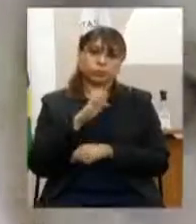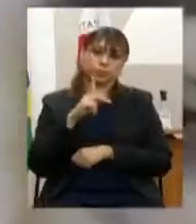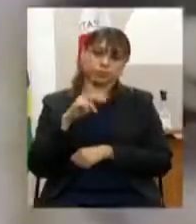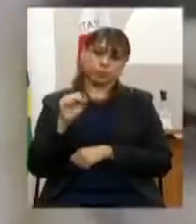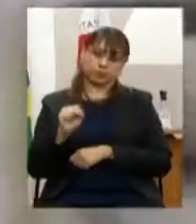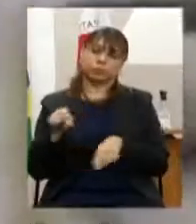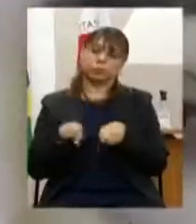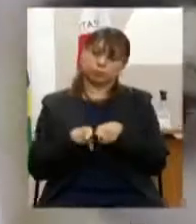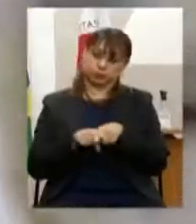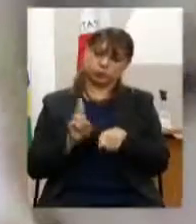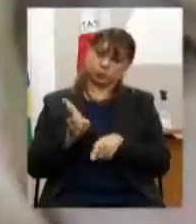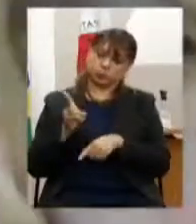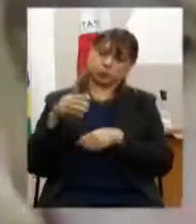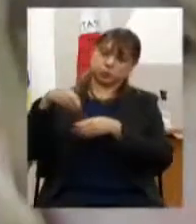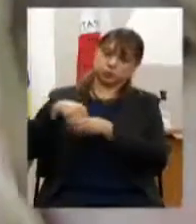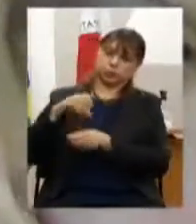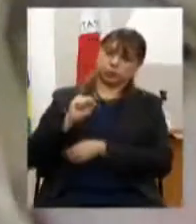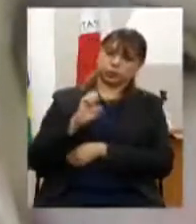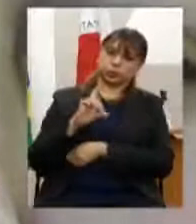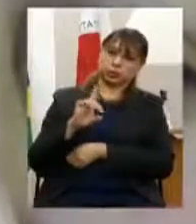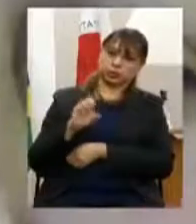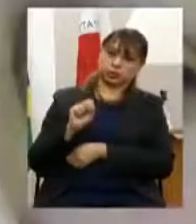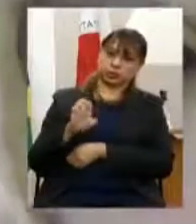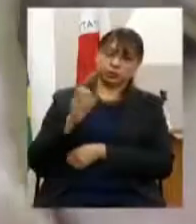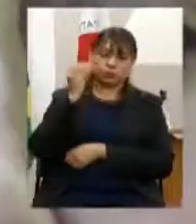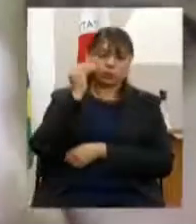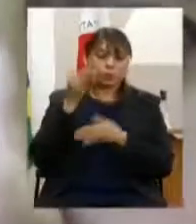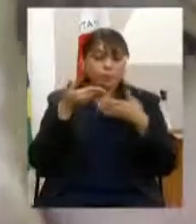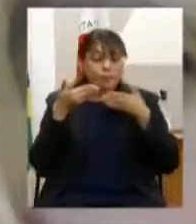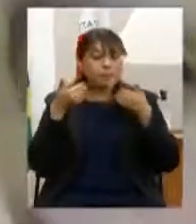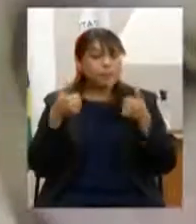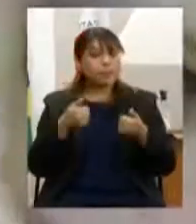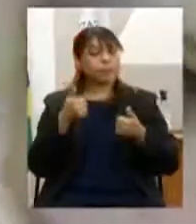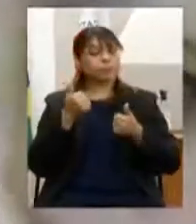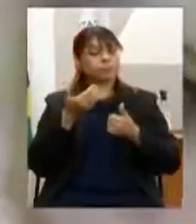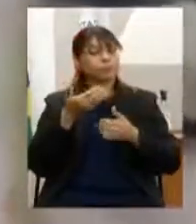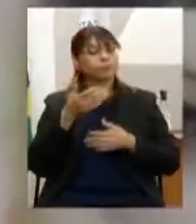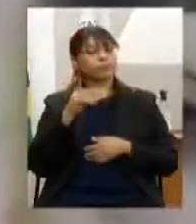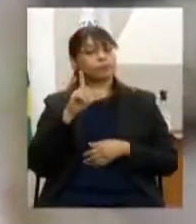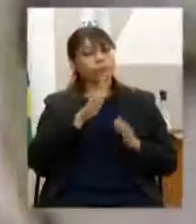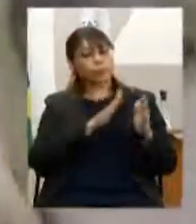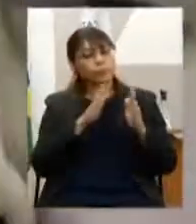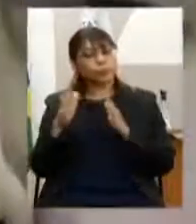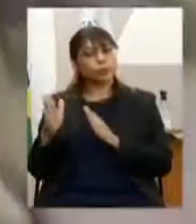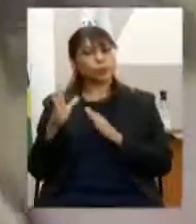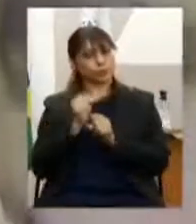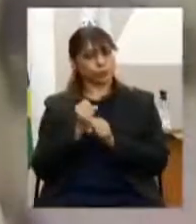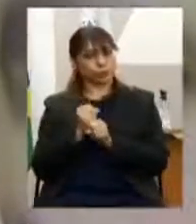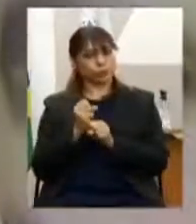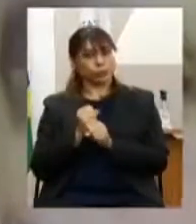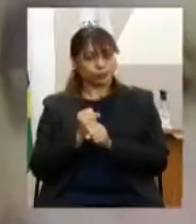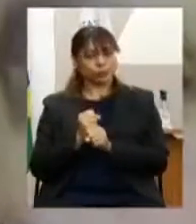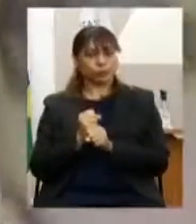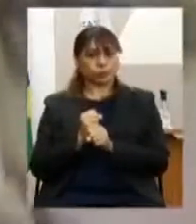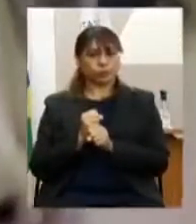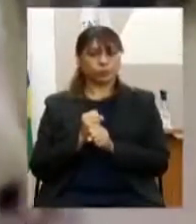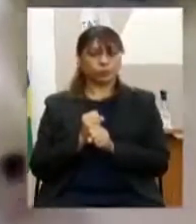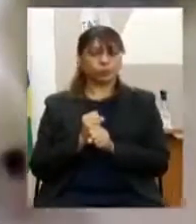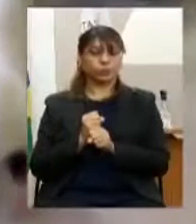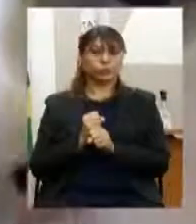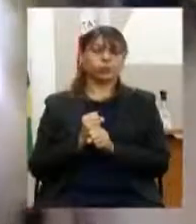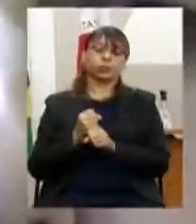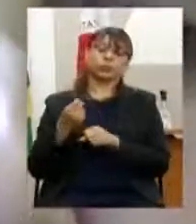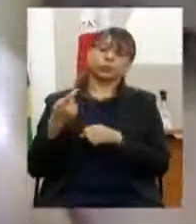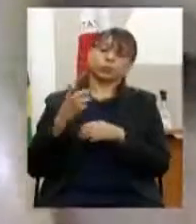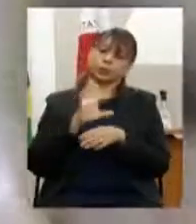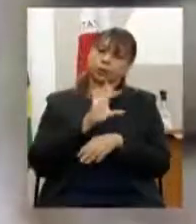na CEDESE, com a finalidade de proporcionar melhorias dos processos de produção dos empreendimentos por meio da provisão de